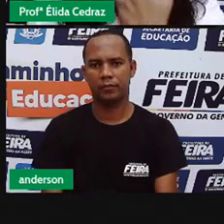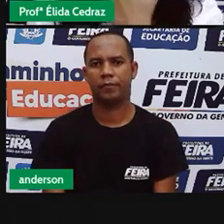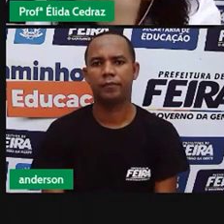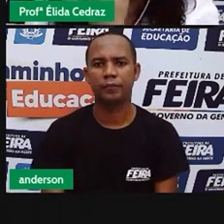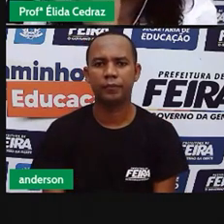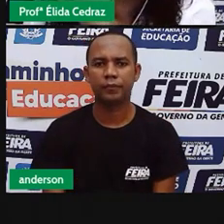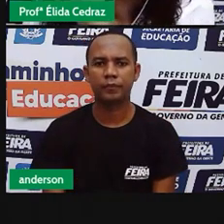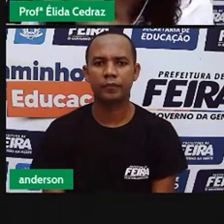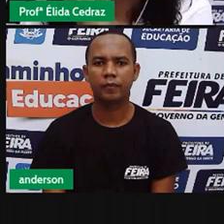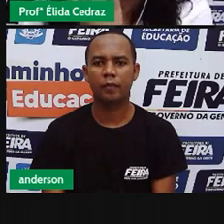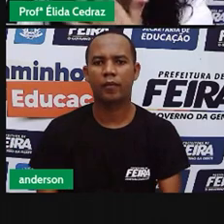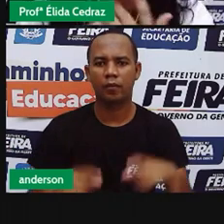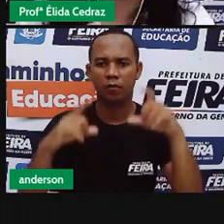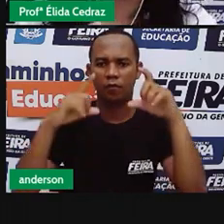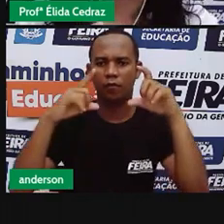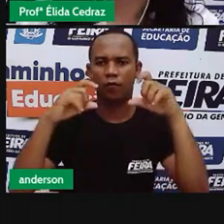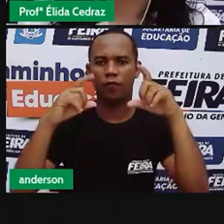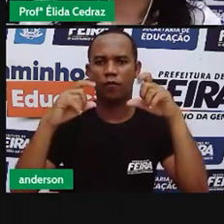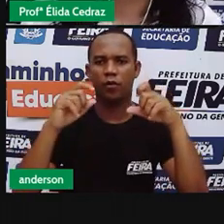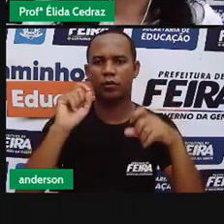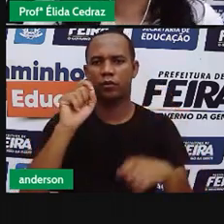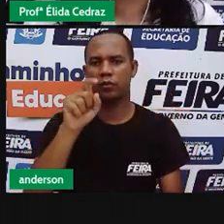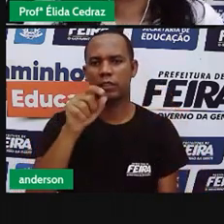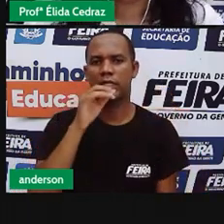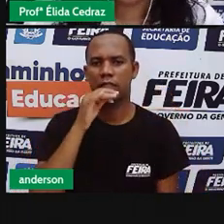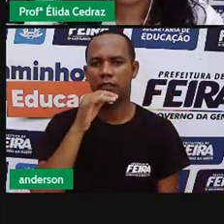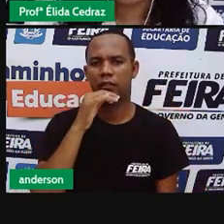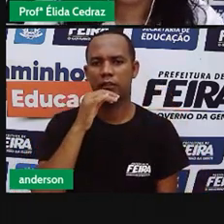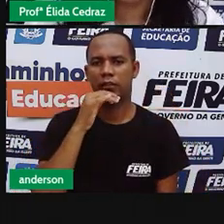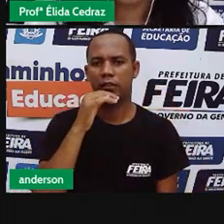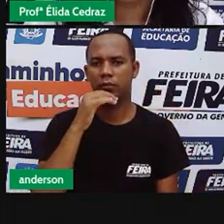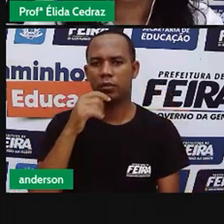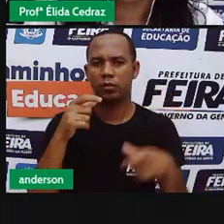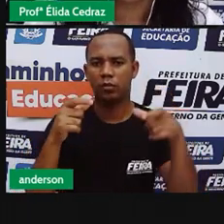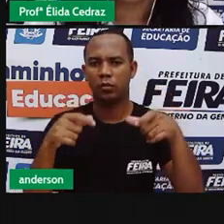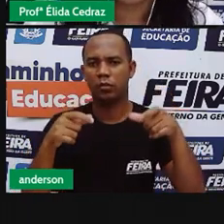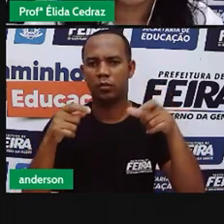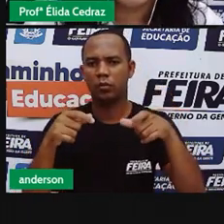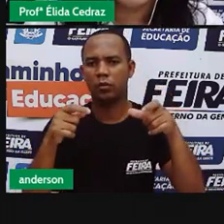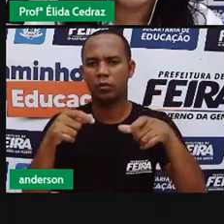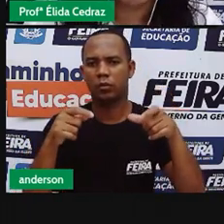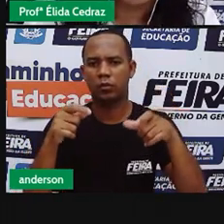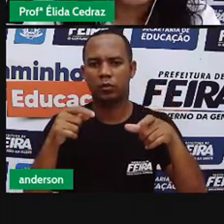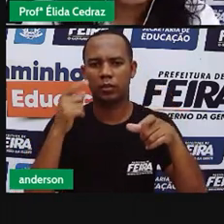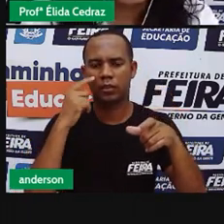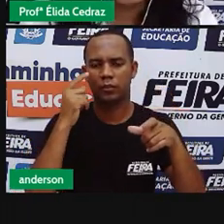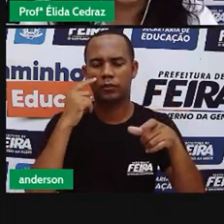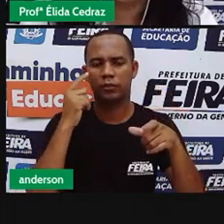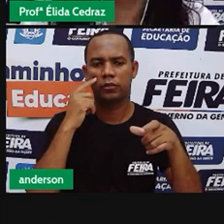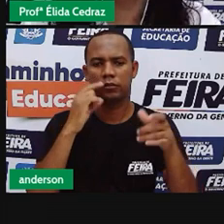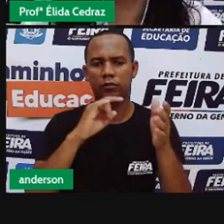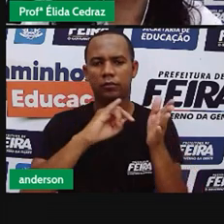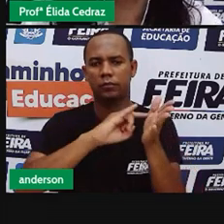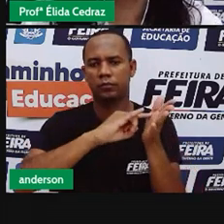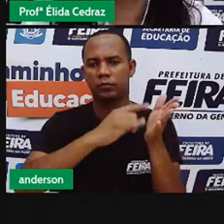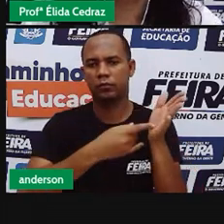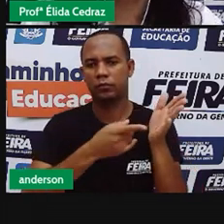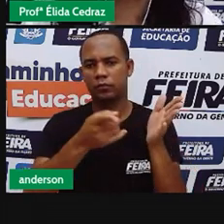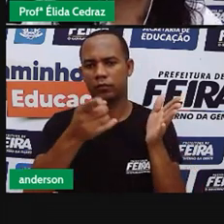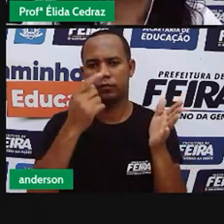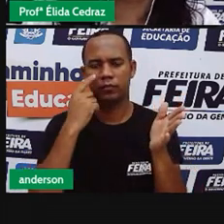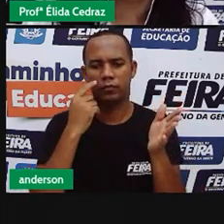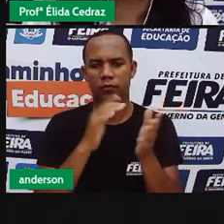E essa foto é para que eu vou do jornal Grande Bahia. Essa foto é do Osso do Meio. Aqui, ó,